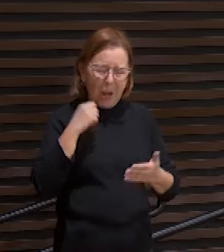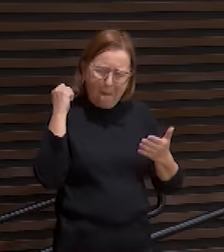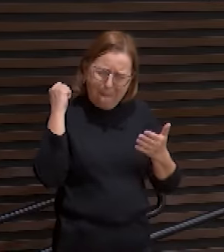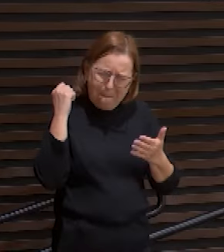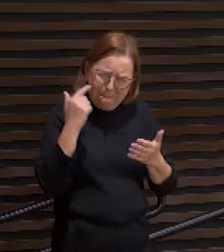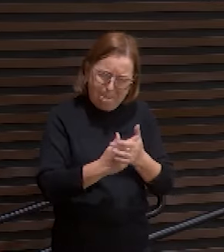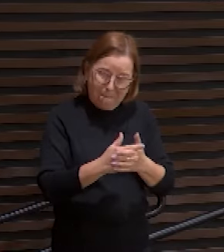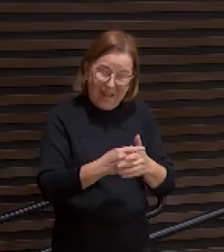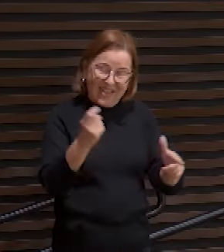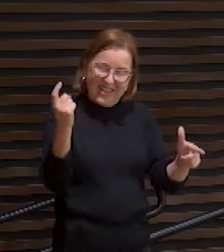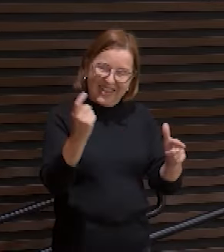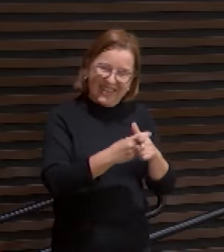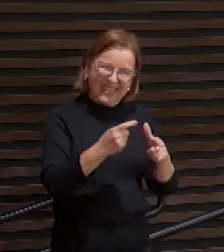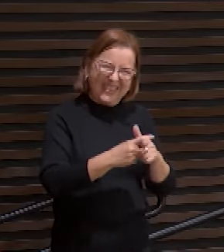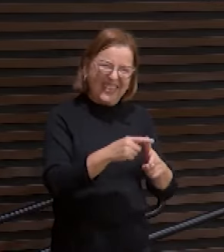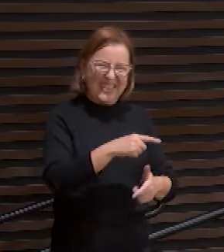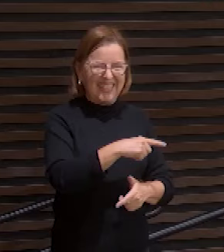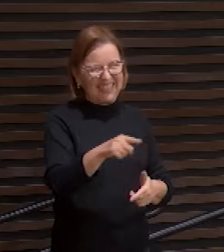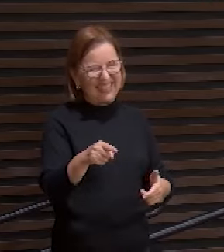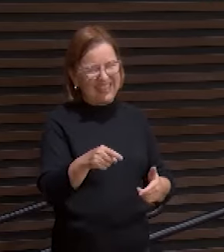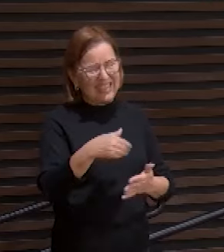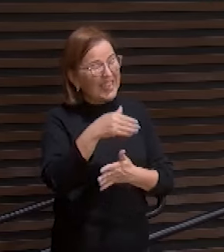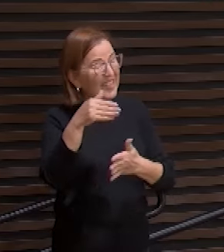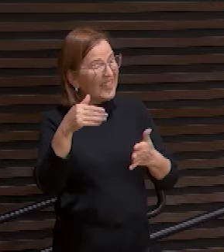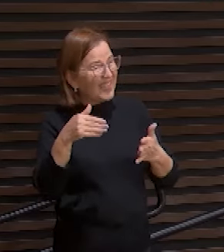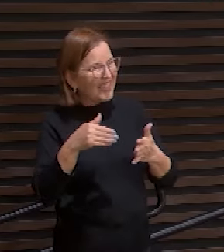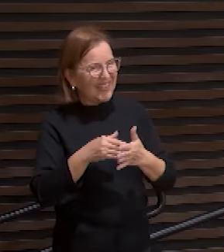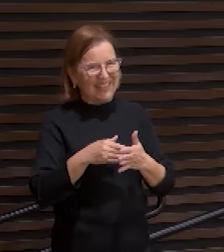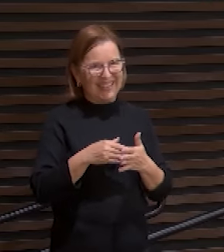deles toda ela